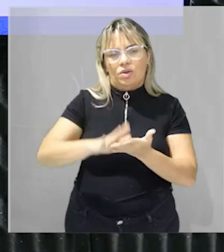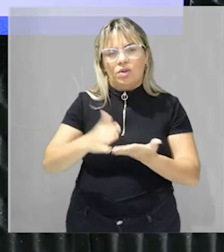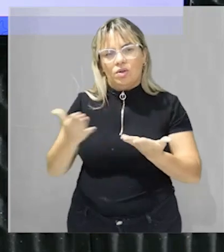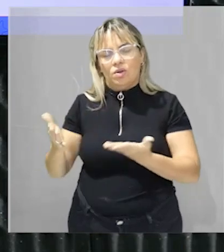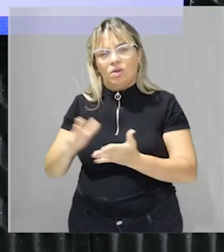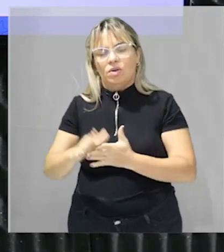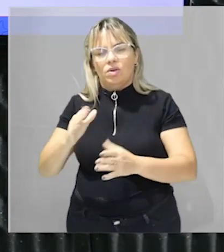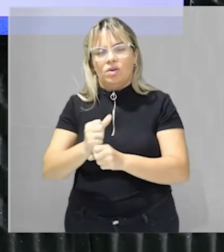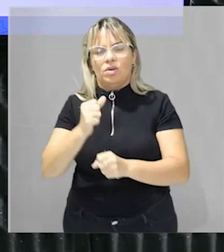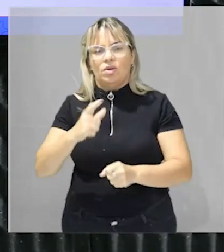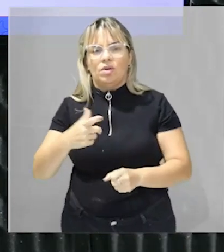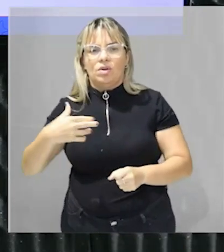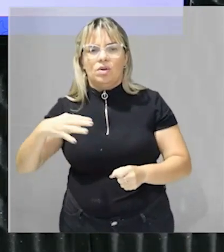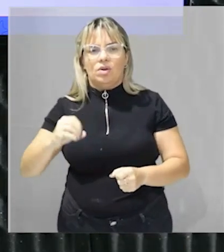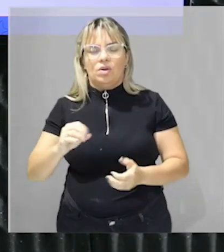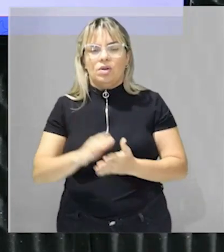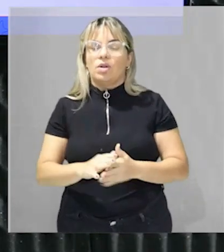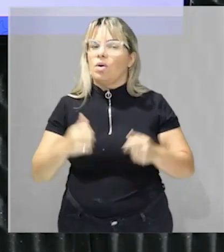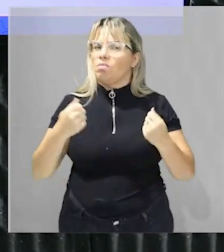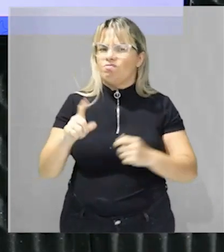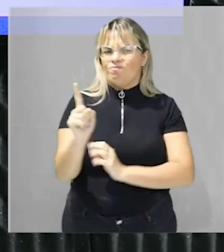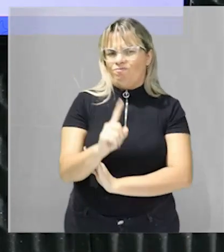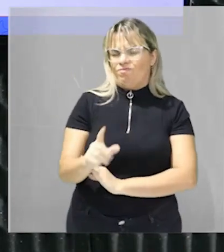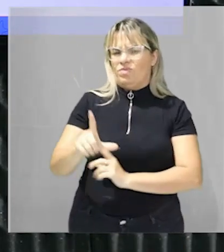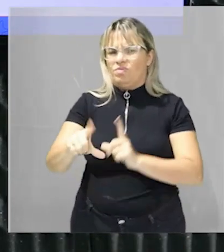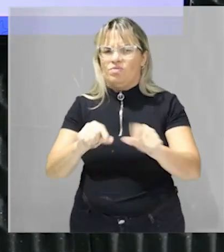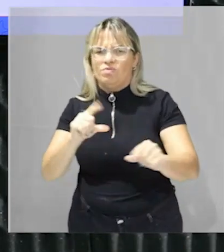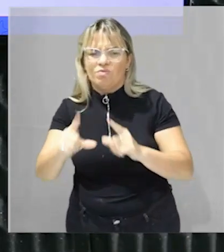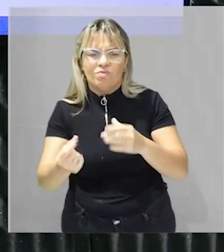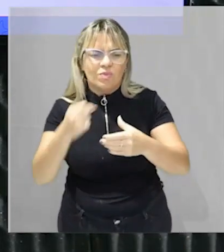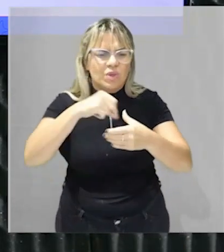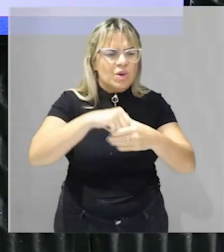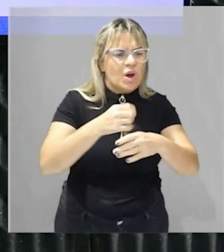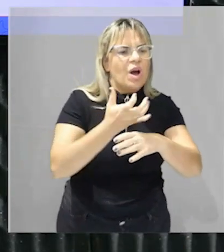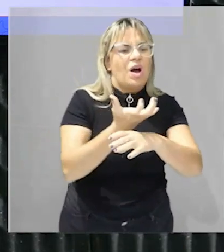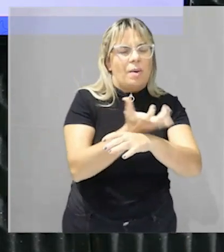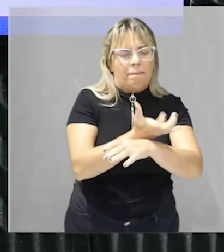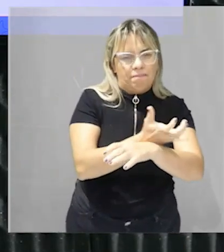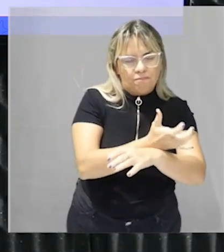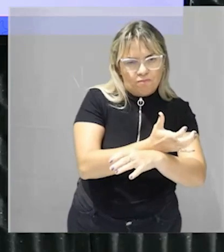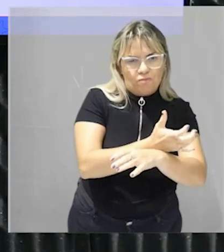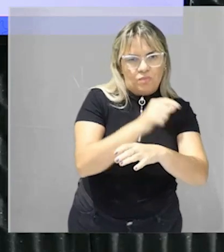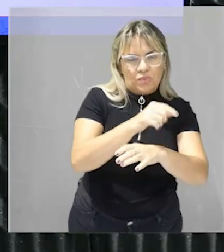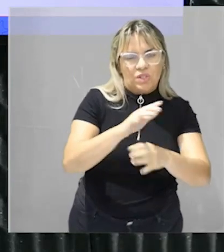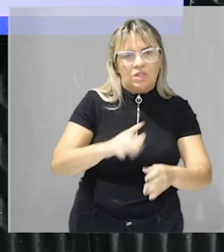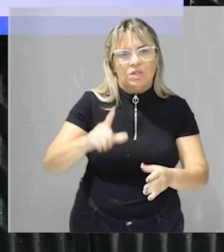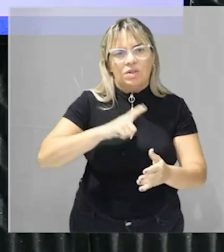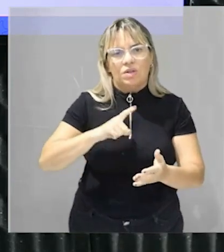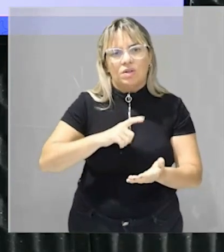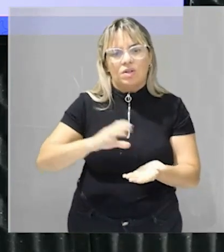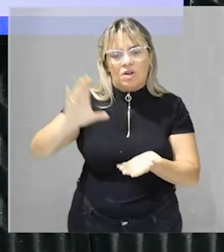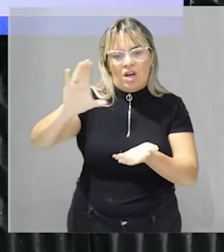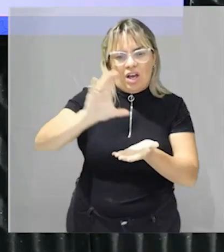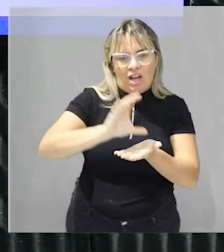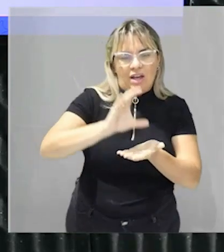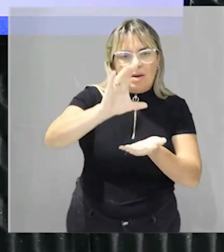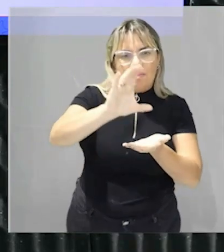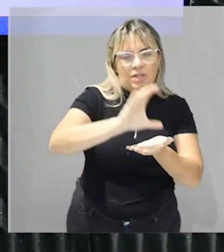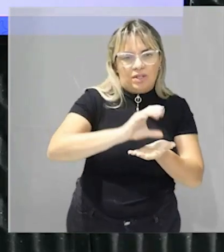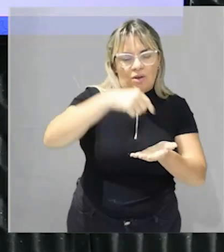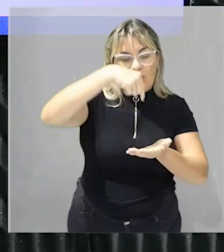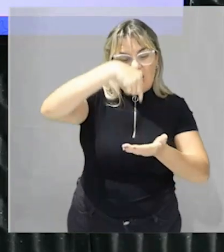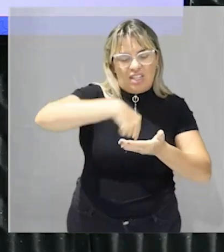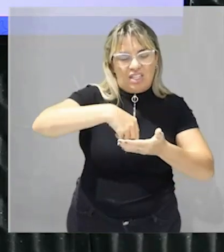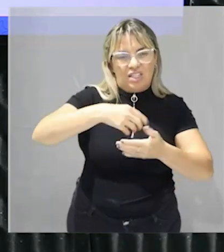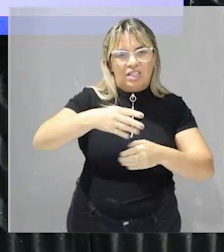dar lucro então nós vamos ter uma seleção de sementes de organismos aqueles que vão ter maior possibilidade de lucro é que vão ser selecionados então